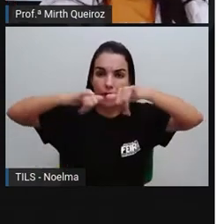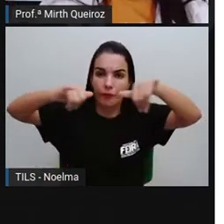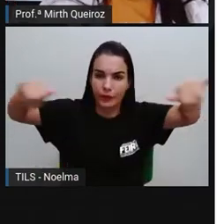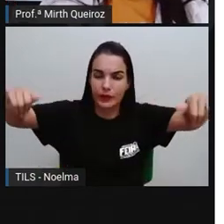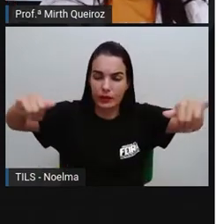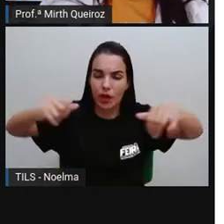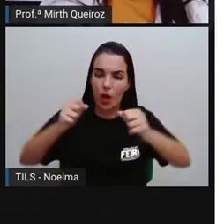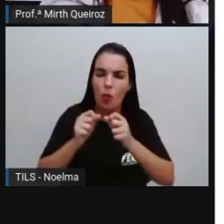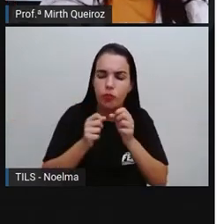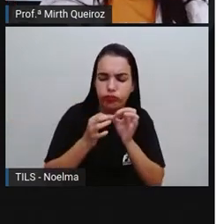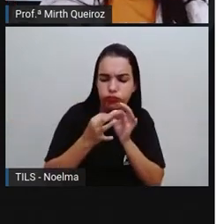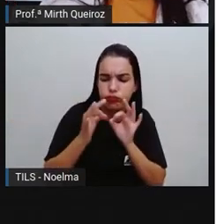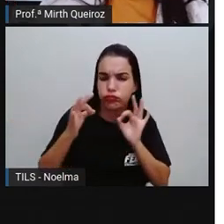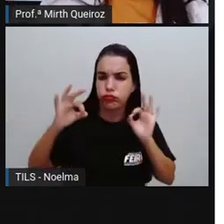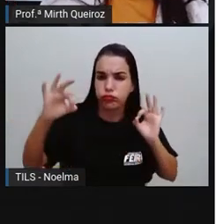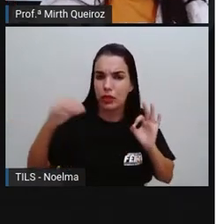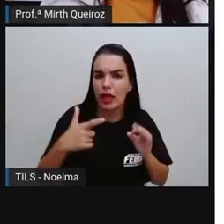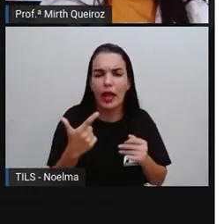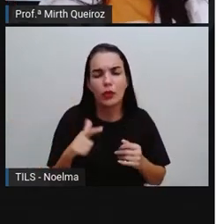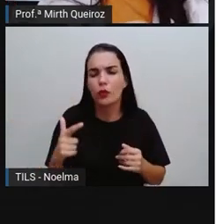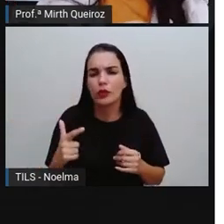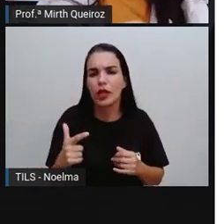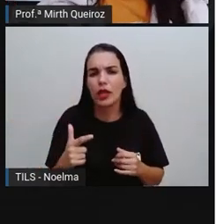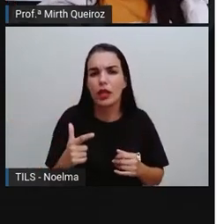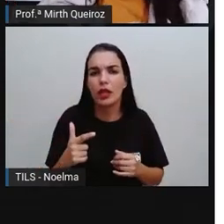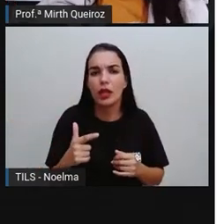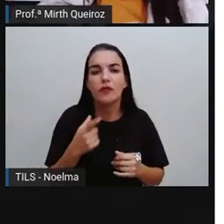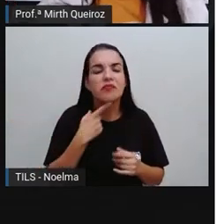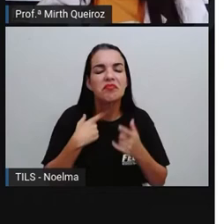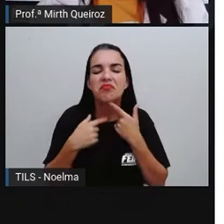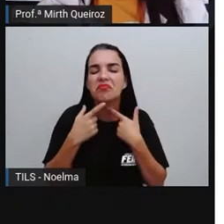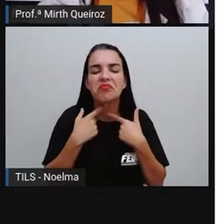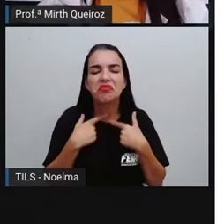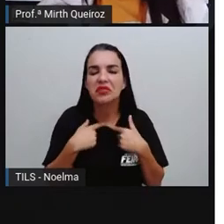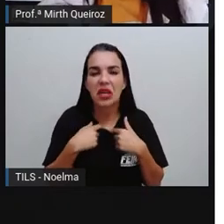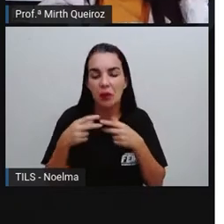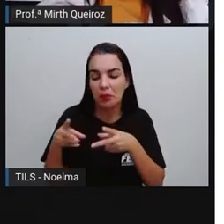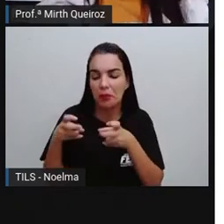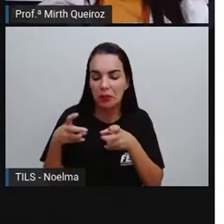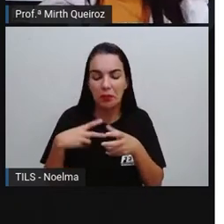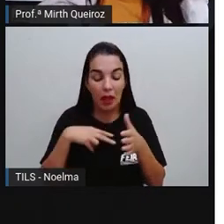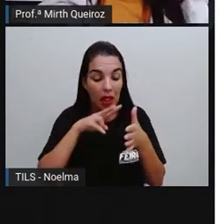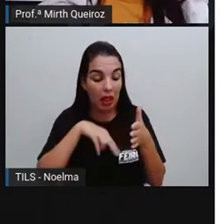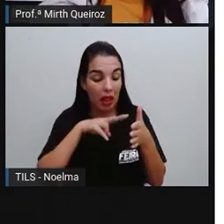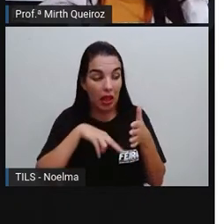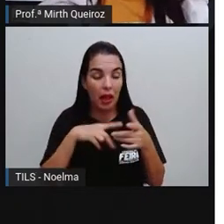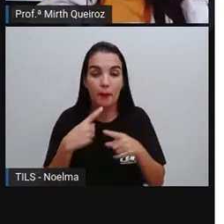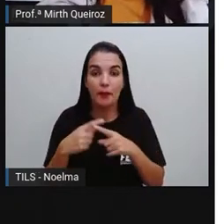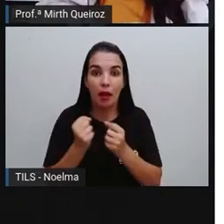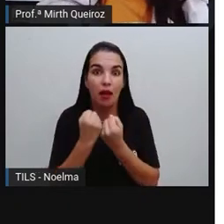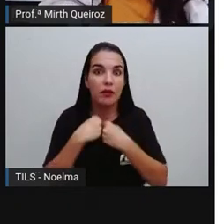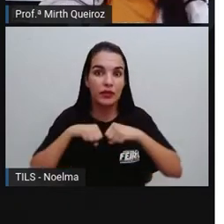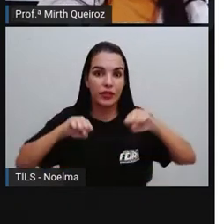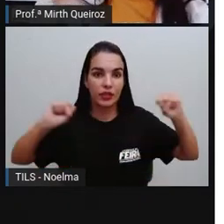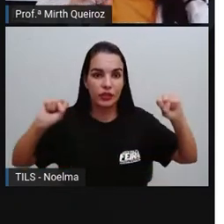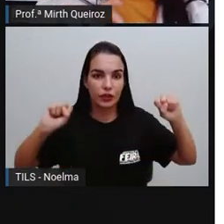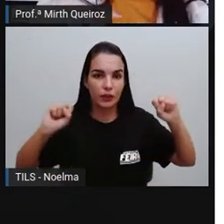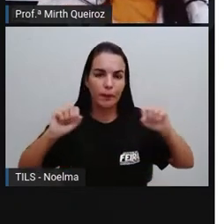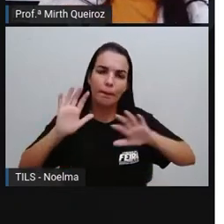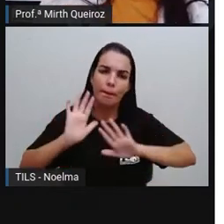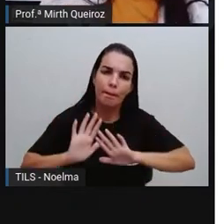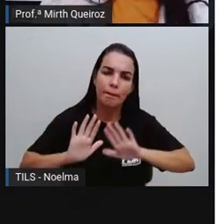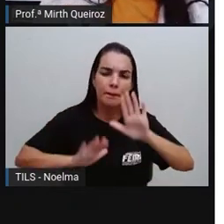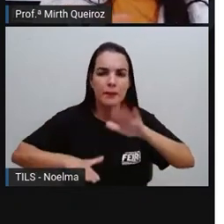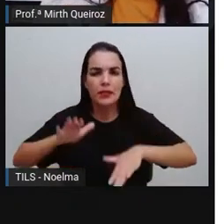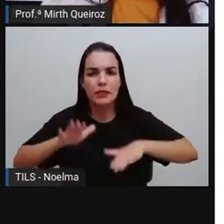pessoas, né? Principalmente quem não tem a cultura de ler, não vão se interessar em ler a matéria, porque se trata de uma matéria muito grande. e geralmente